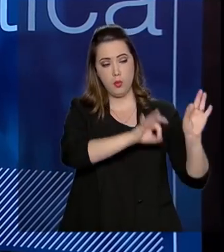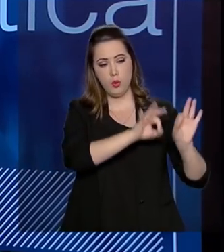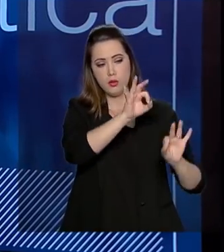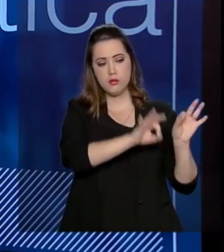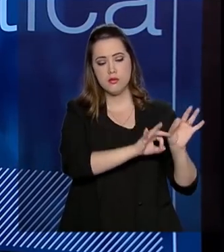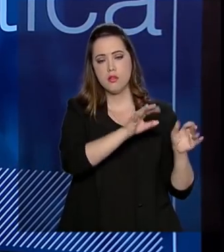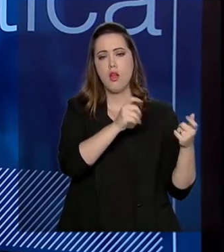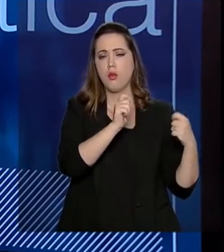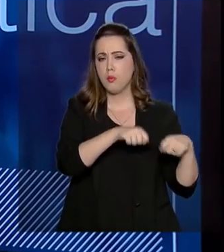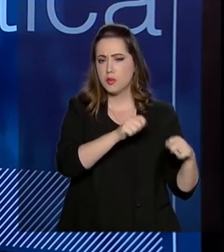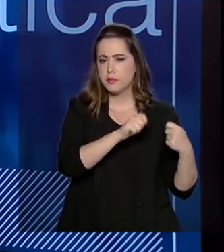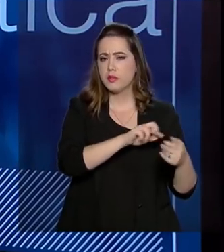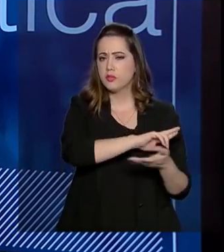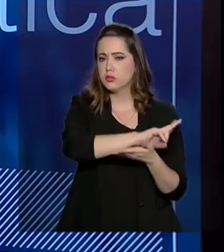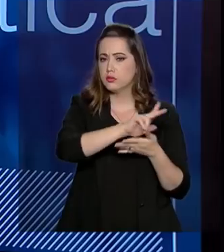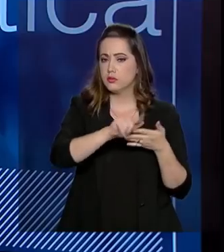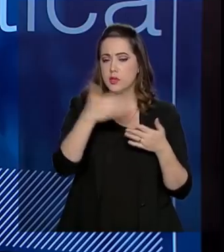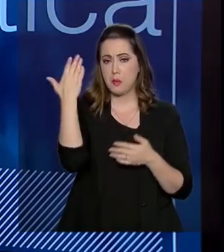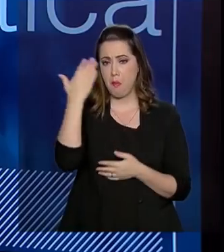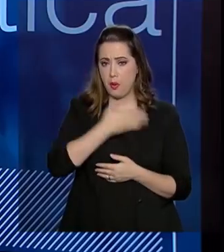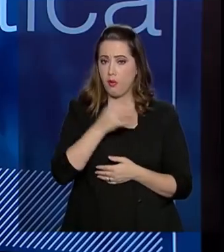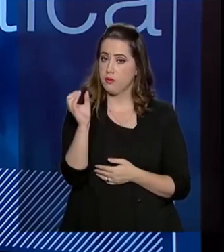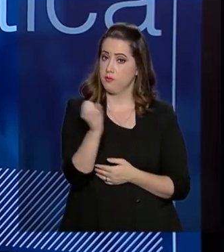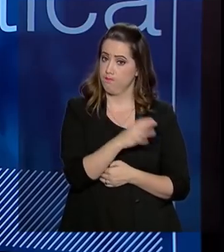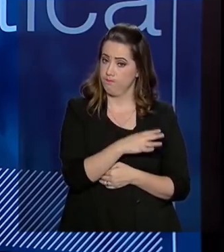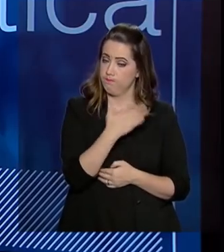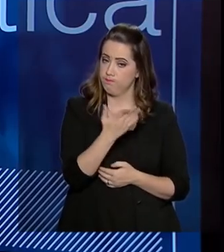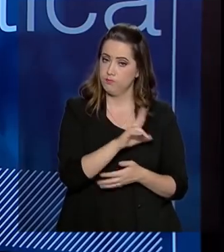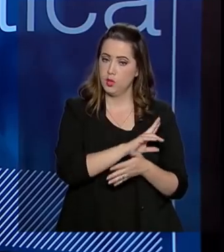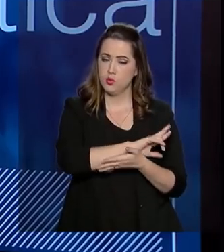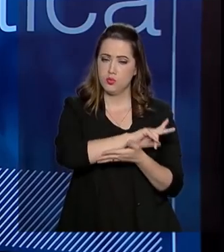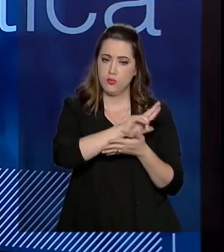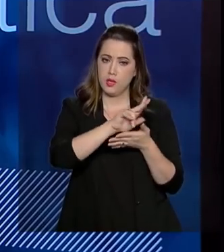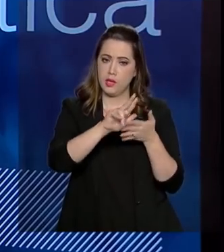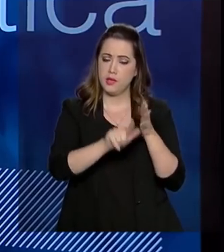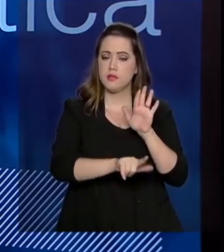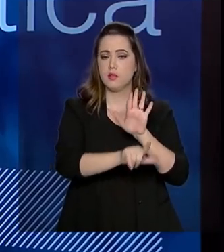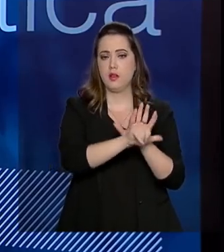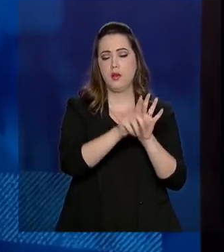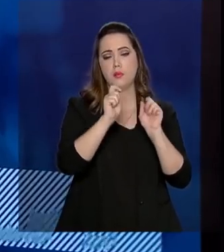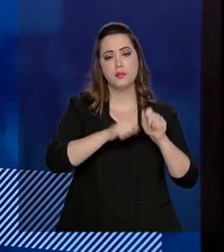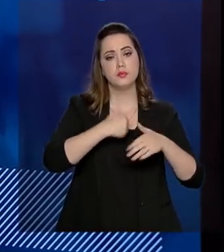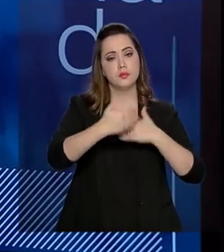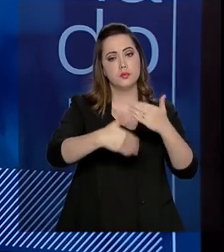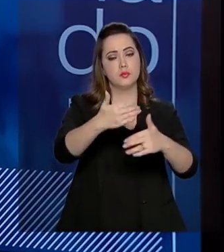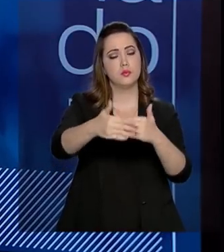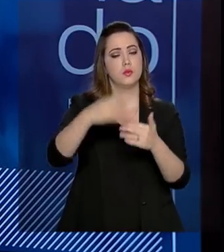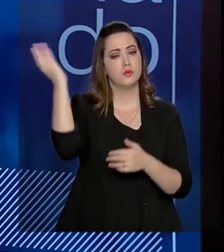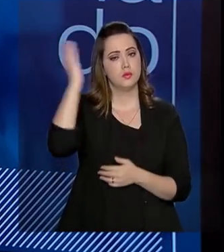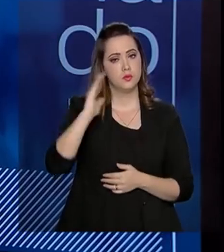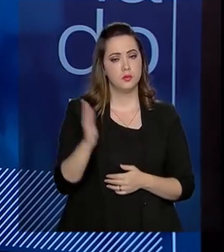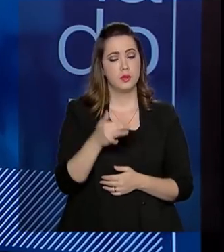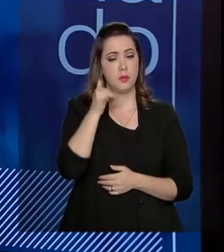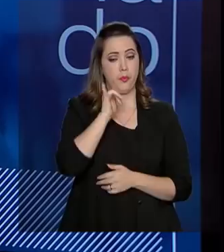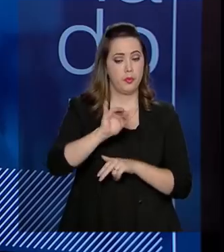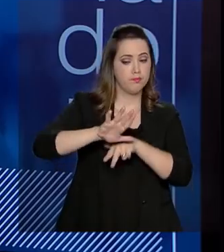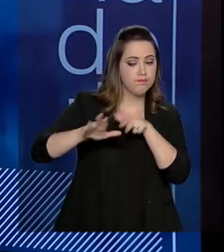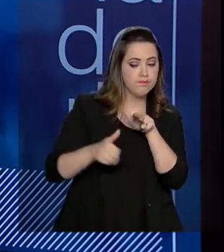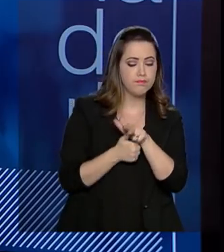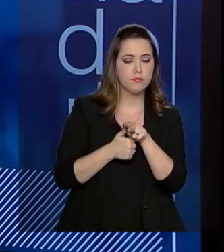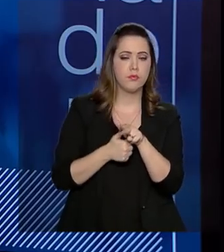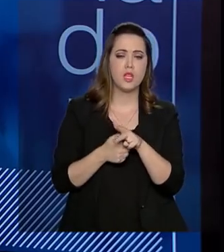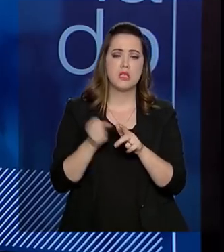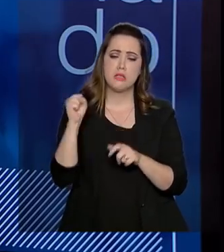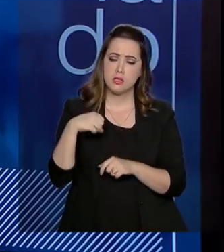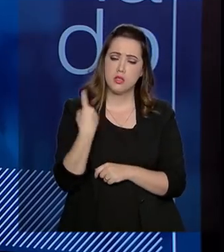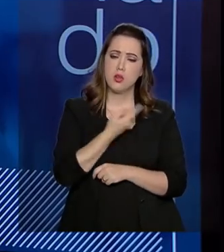importantes. Então, todo esse conjunto de legislações permitiu que o Brasil avançasse muito no combate à corrupção. É